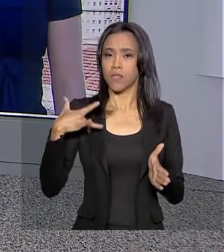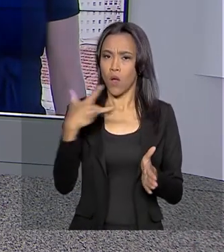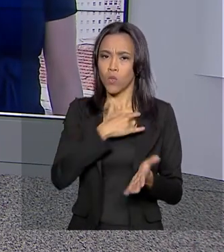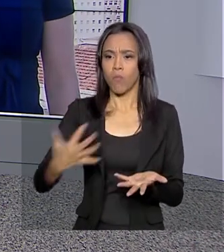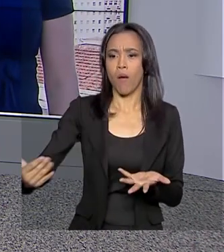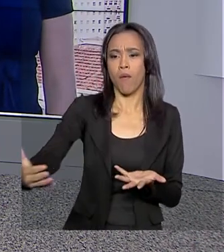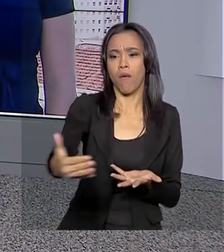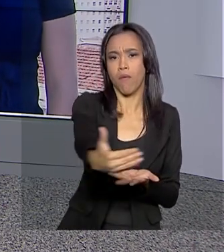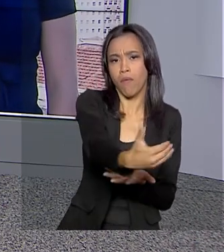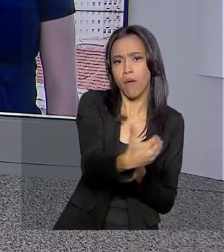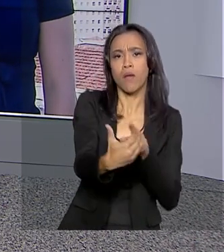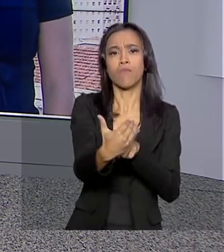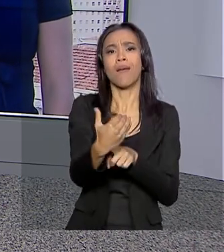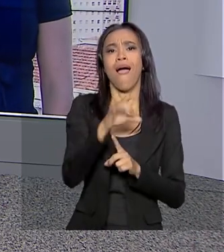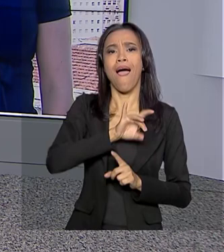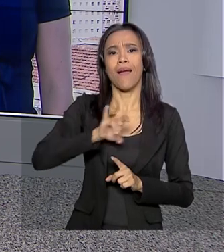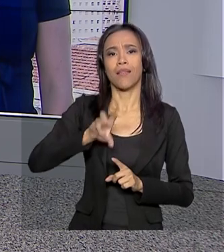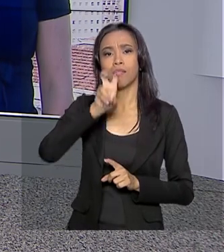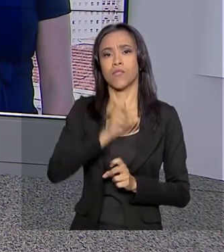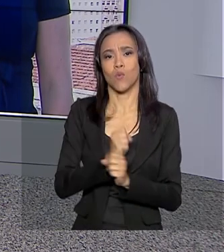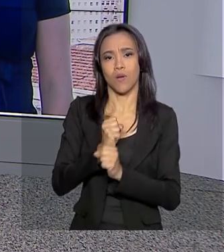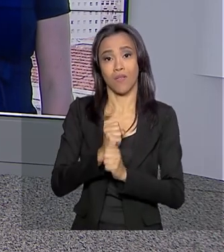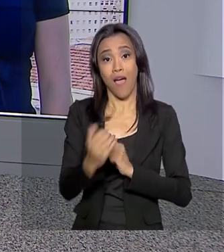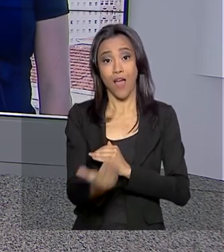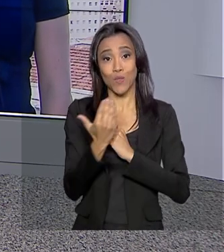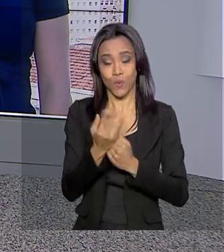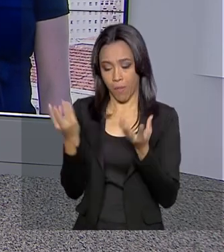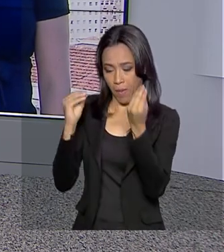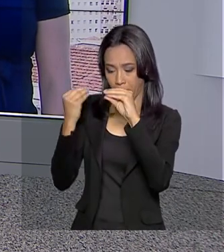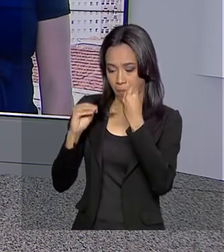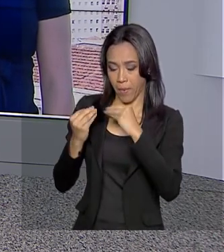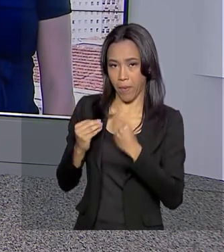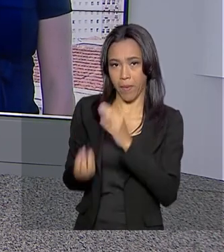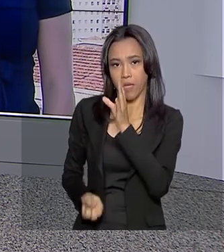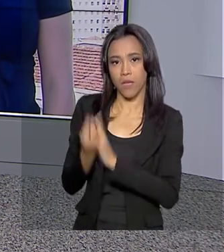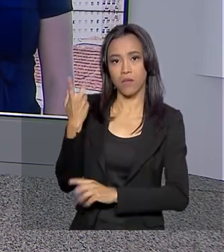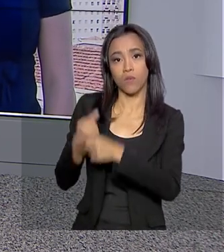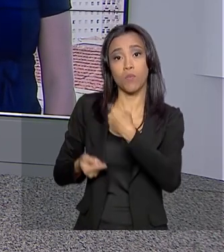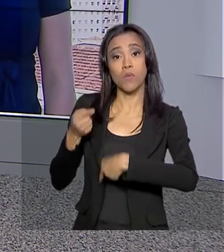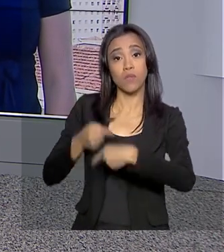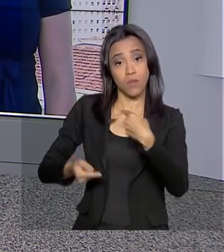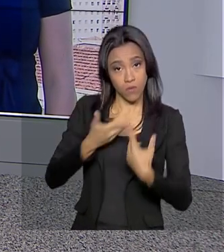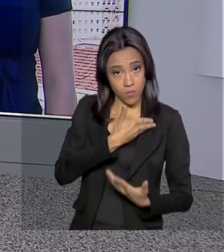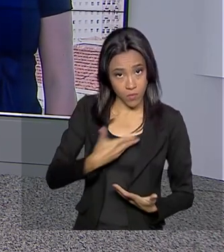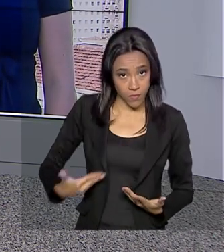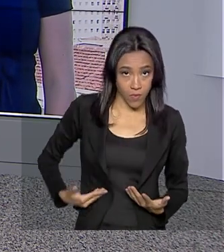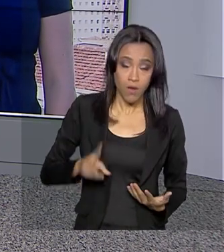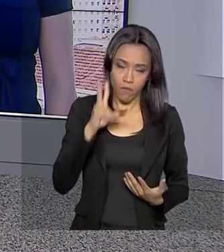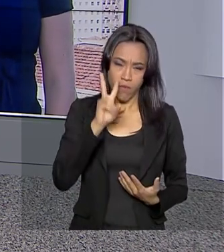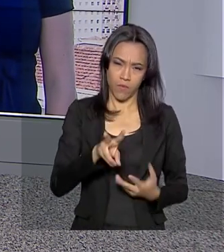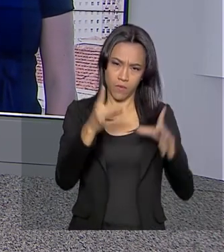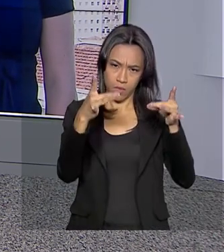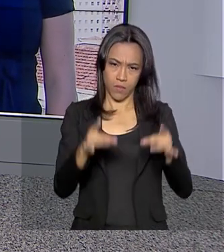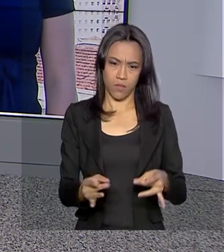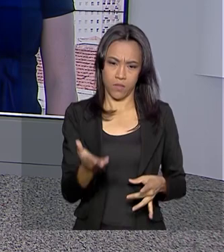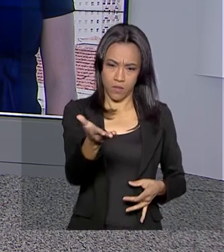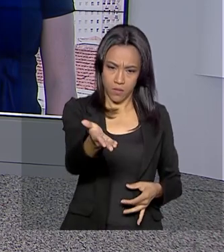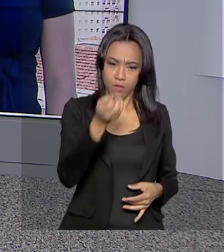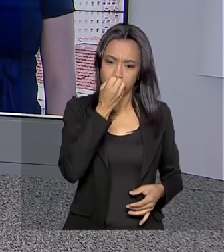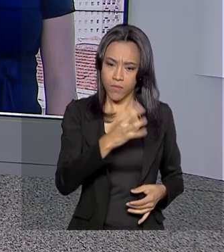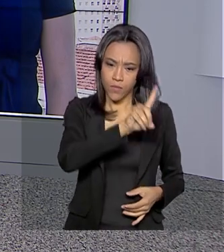a cada cinco anos e ajuda na criação de políticas públicas para o setor. Vamos ao Rio de Janeiro. A Alessandra Lago tem os detalhes. Bom dia, Alessandra.